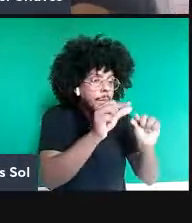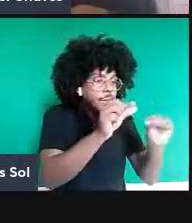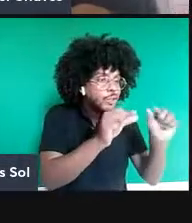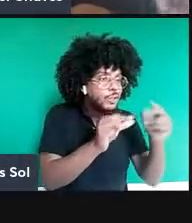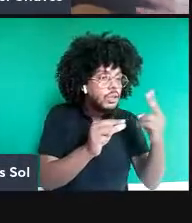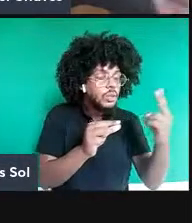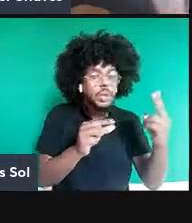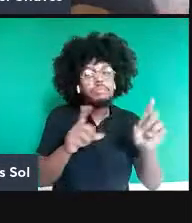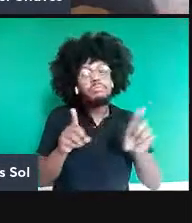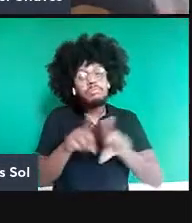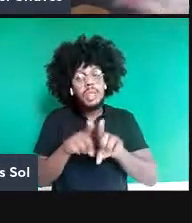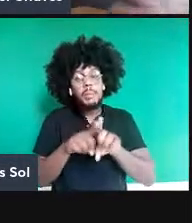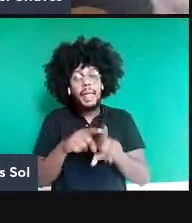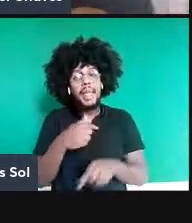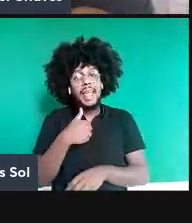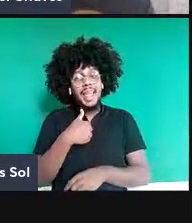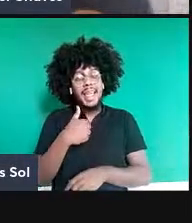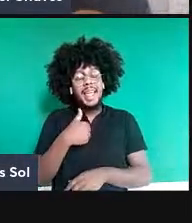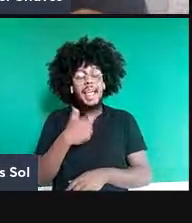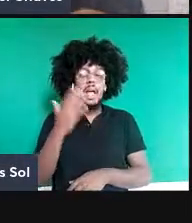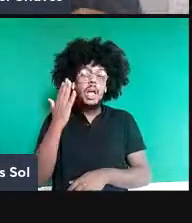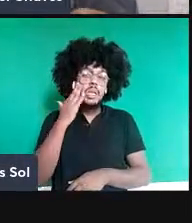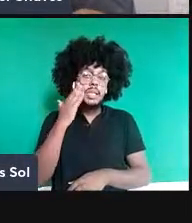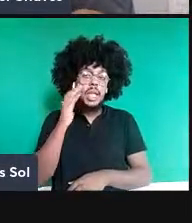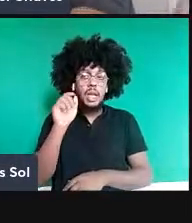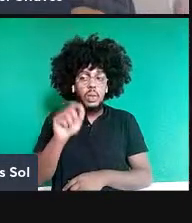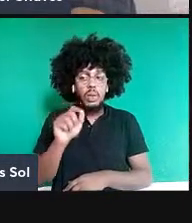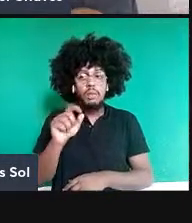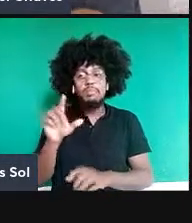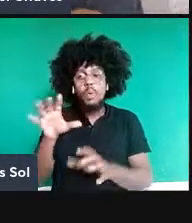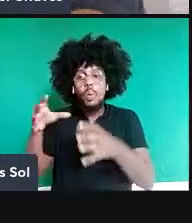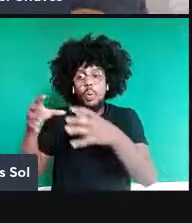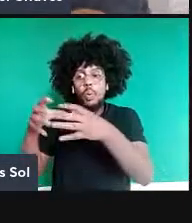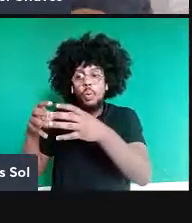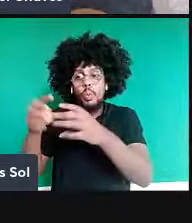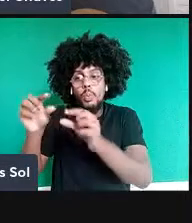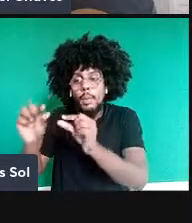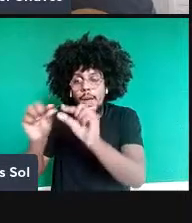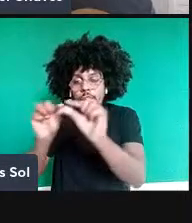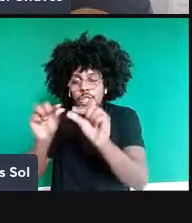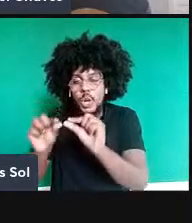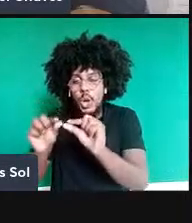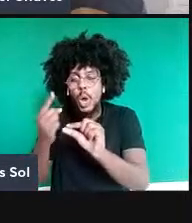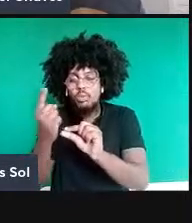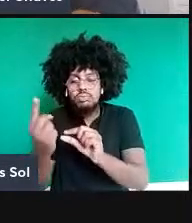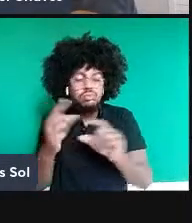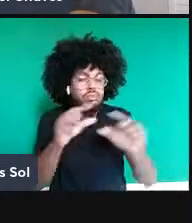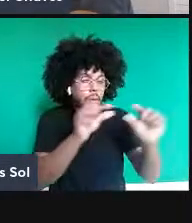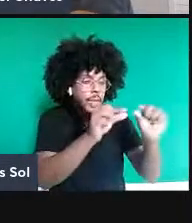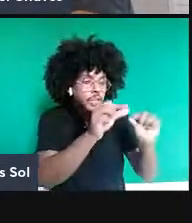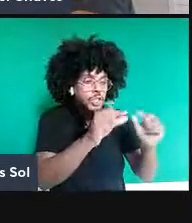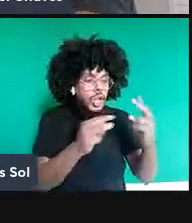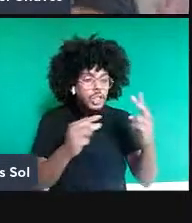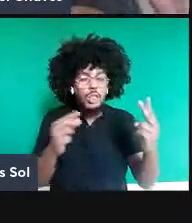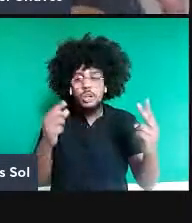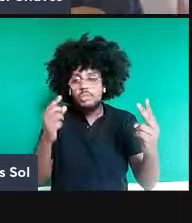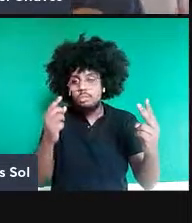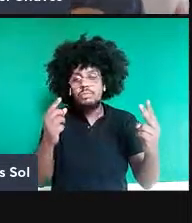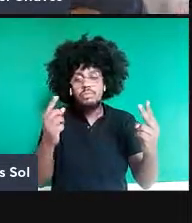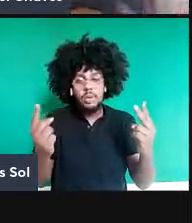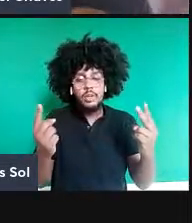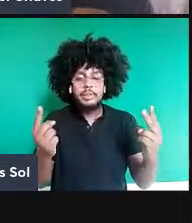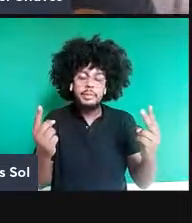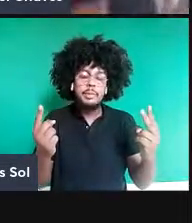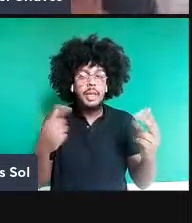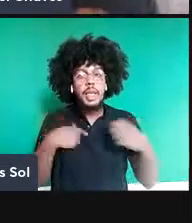sobre o conjunto de partículas 1 e 2. Então, é isso que quer dizer aí essa ideia de que o todo é mais do que as suas partes. Parece meio